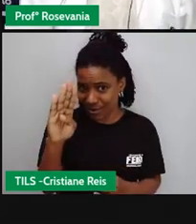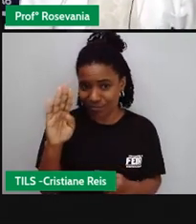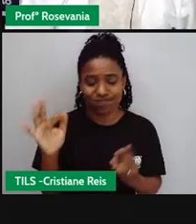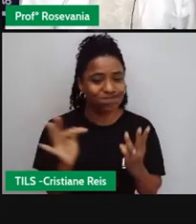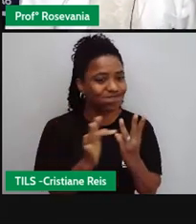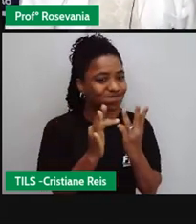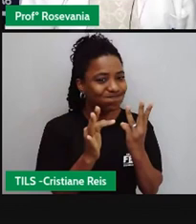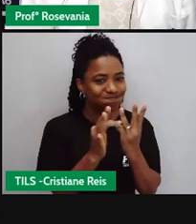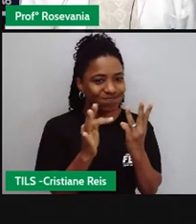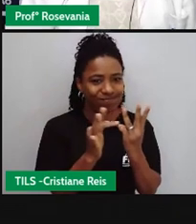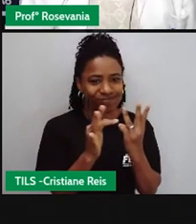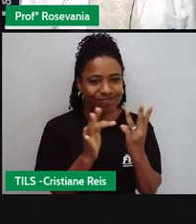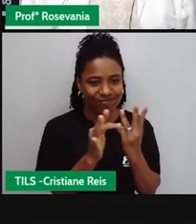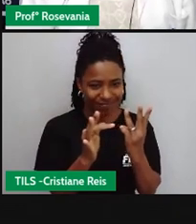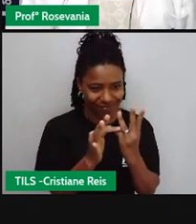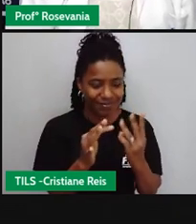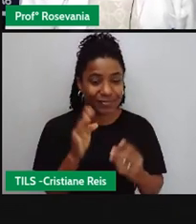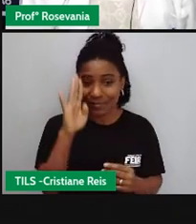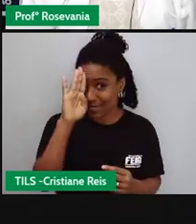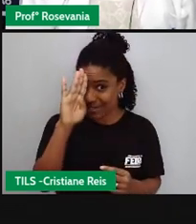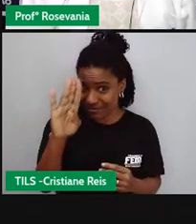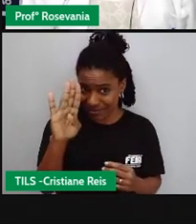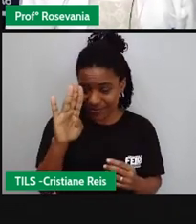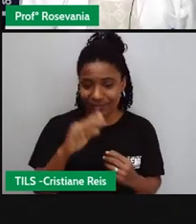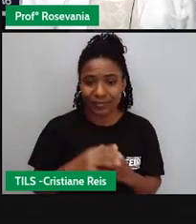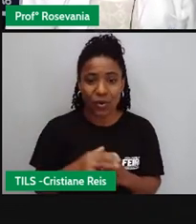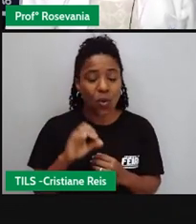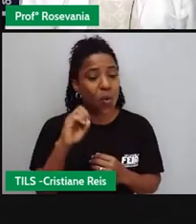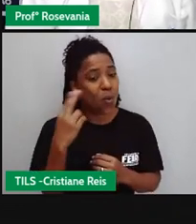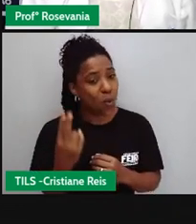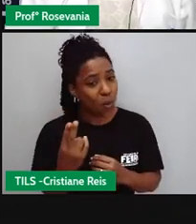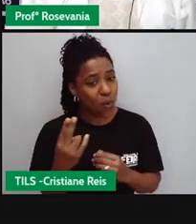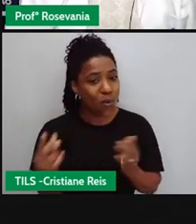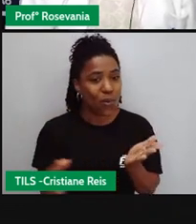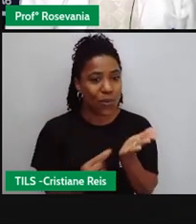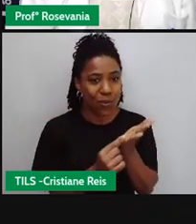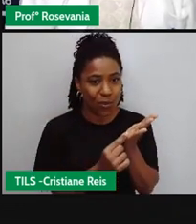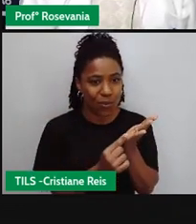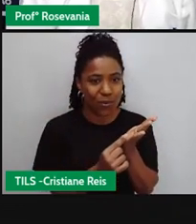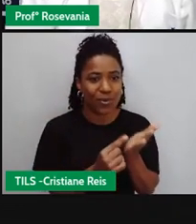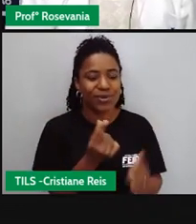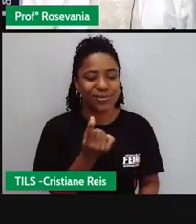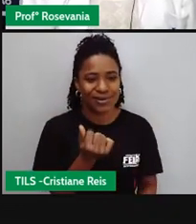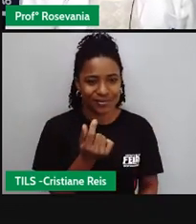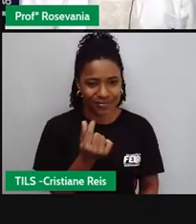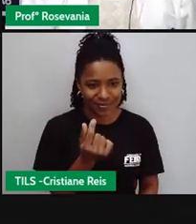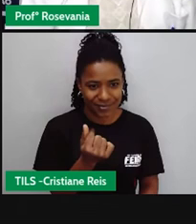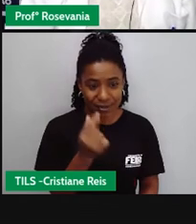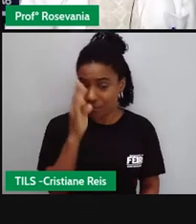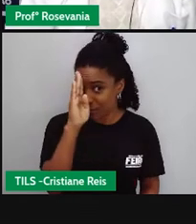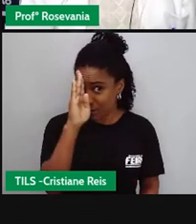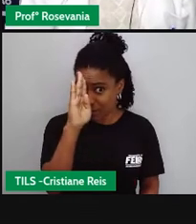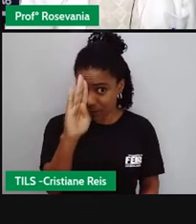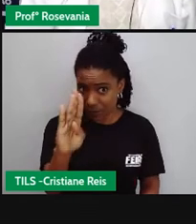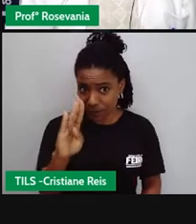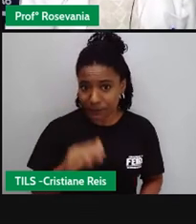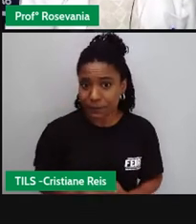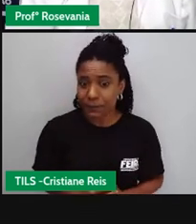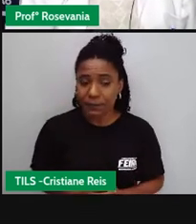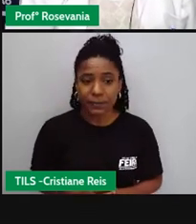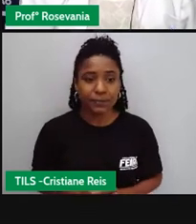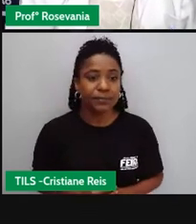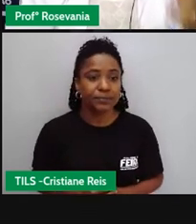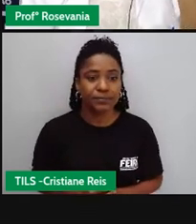da gente que está na internet é pelo Wi-Fi ou pelos dados móveis né principalmente os dados móveis mas aí eu vou